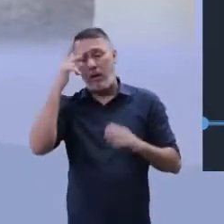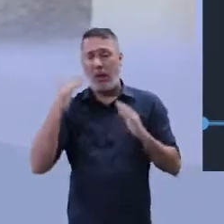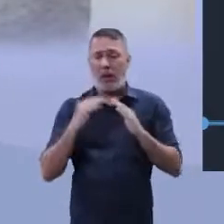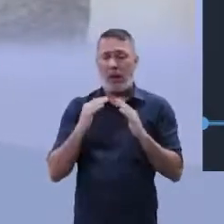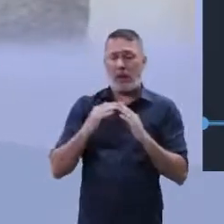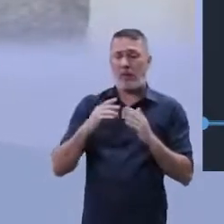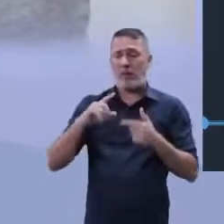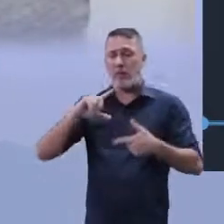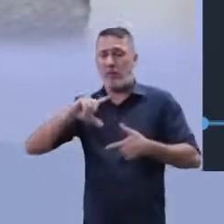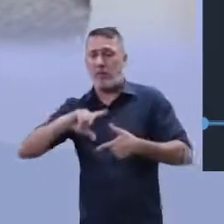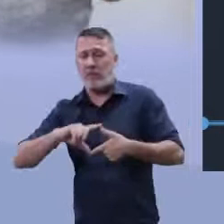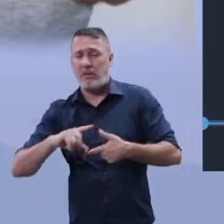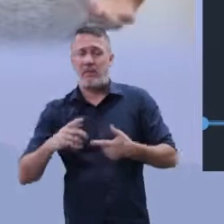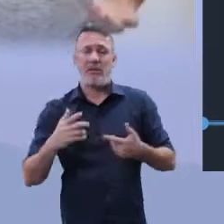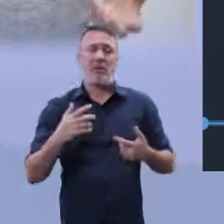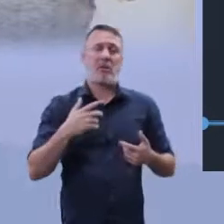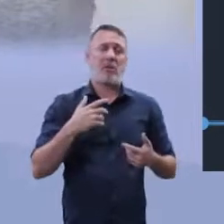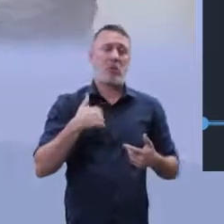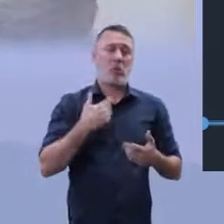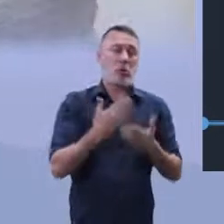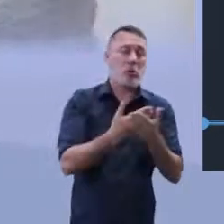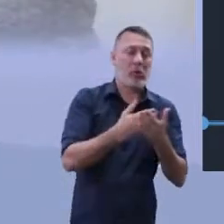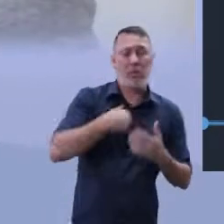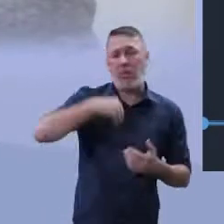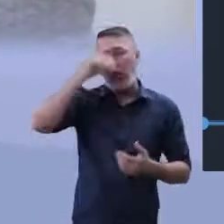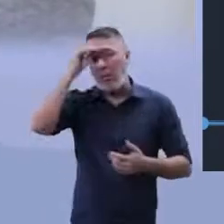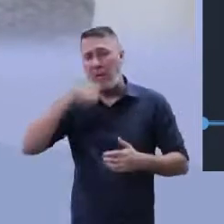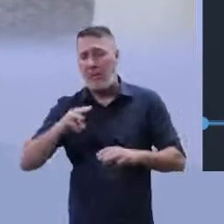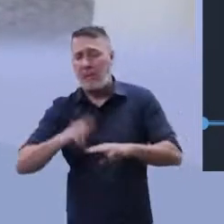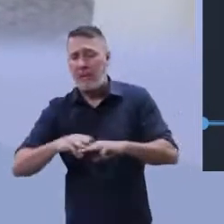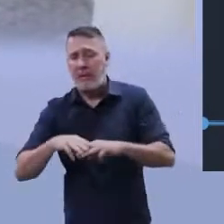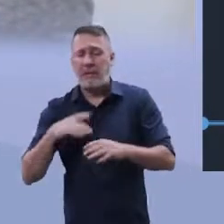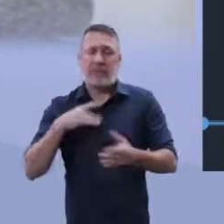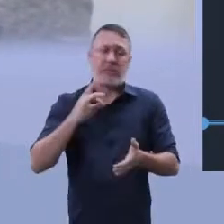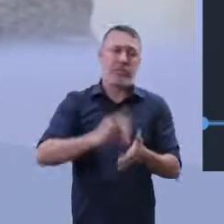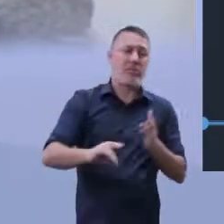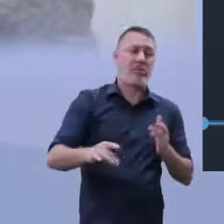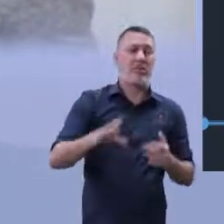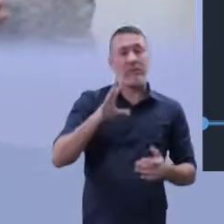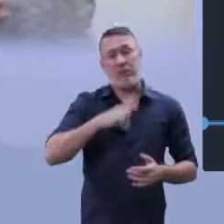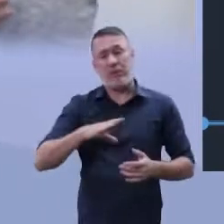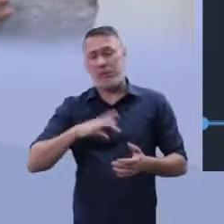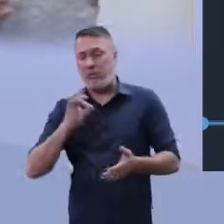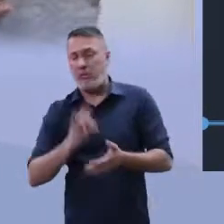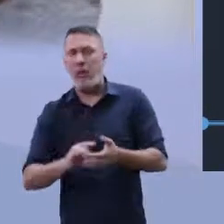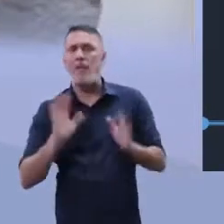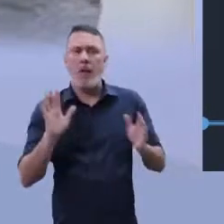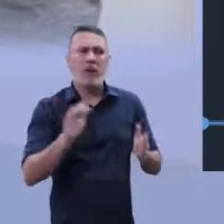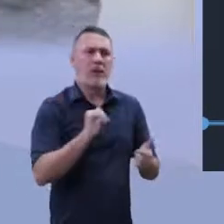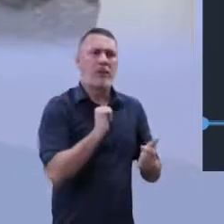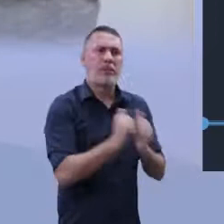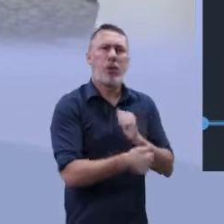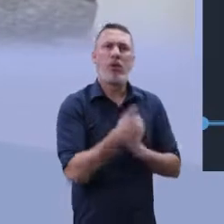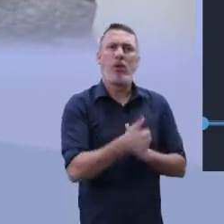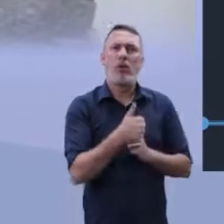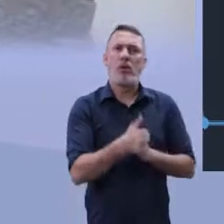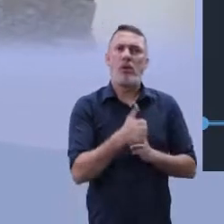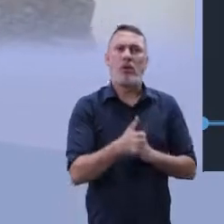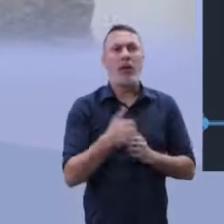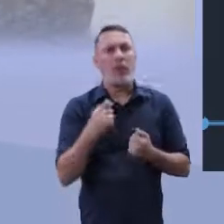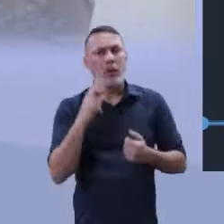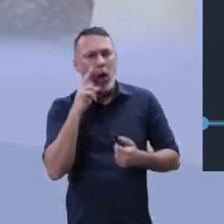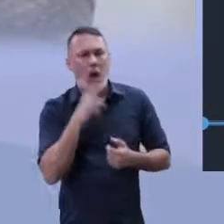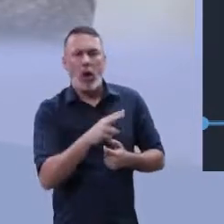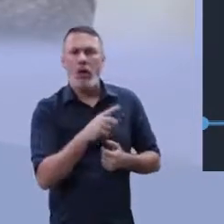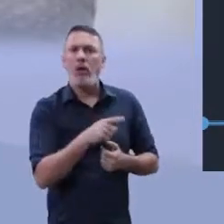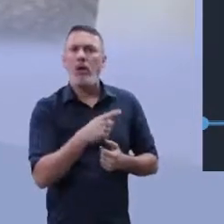vejo casos que, às vezes, o não tem muito apreço para a matemática, para a língua portuguesa. Mas o menino é muito bom no esporte.